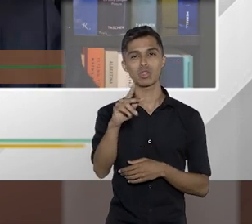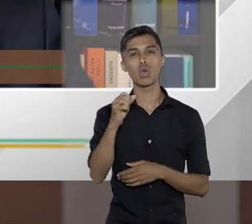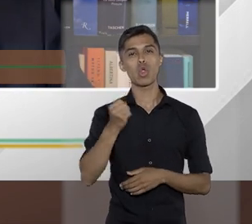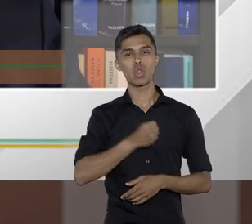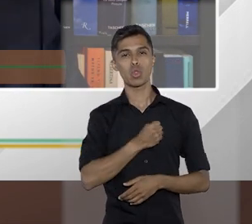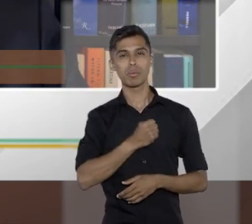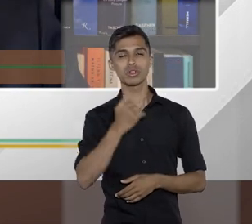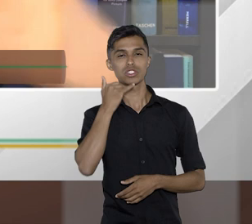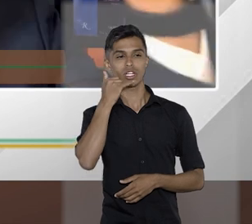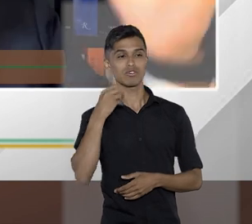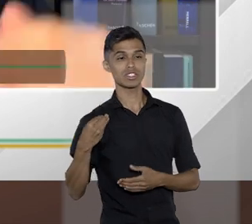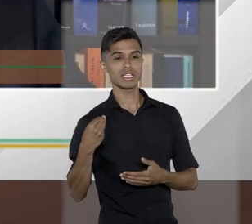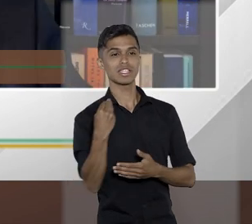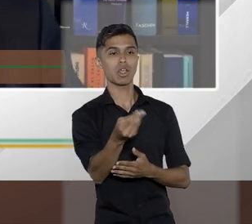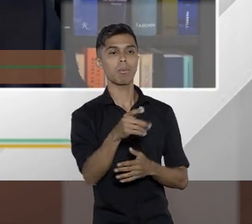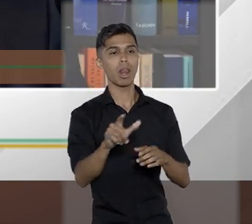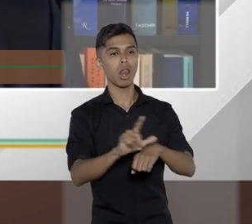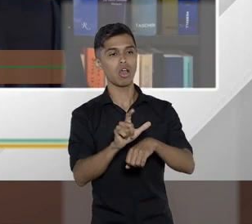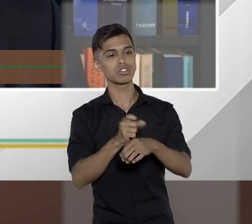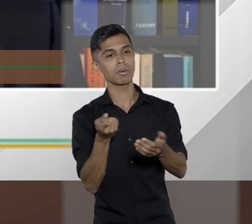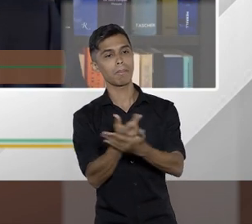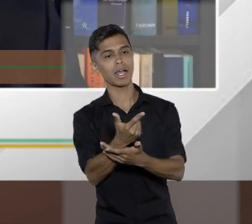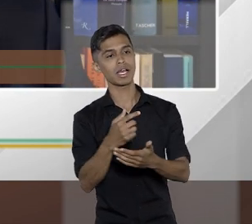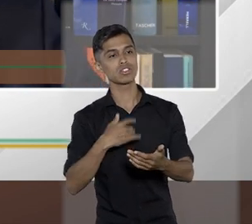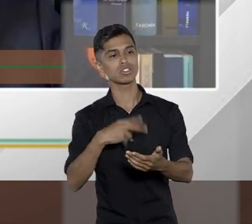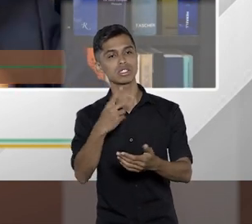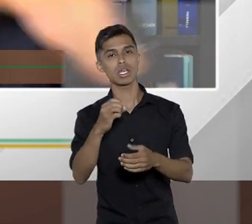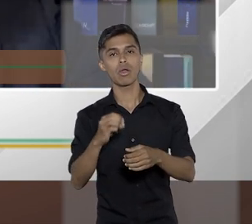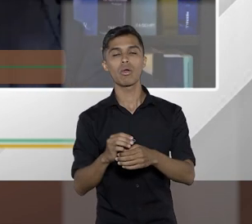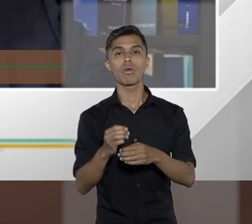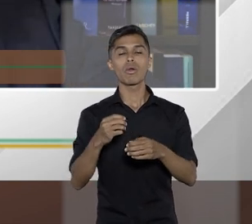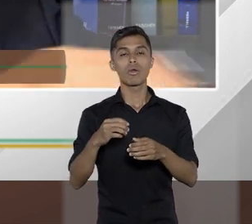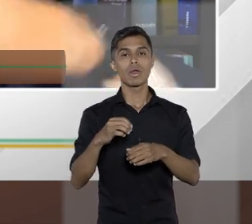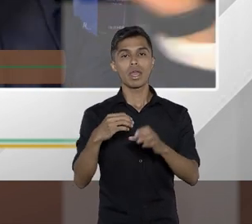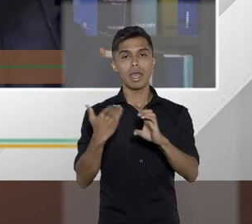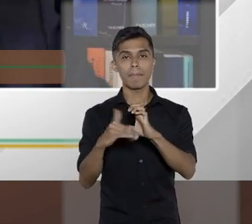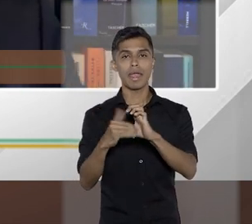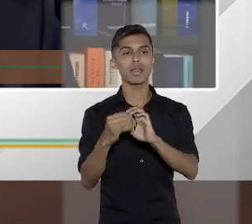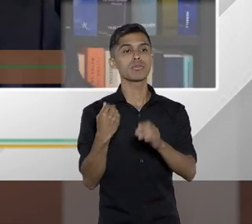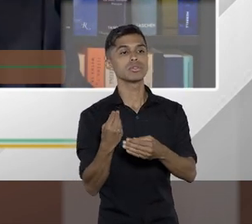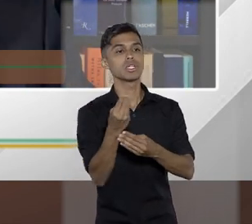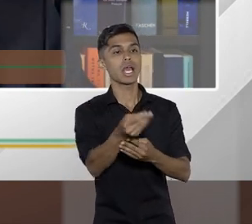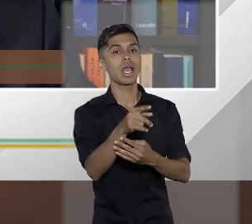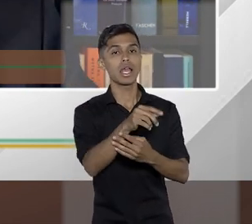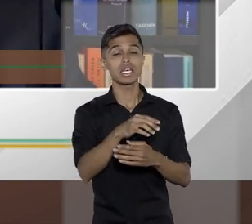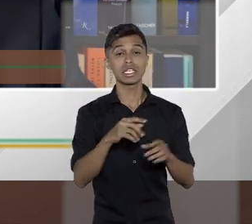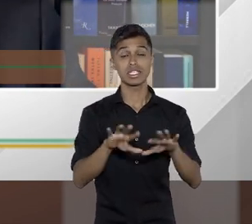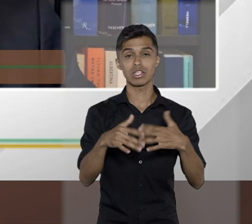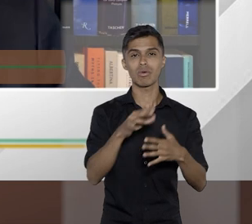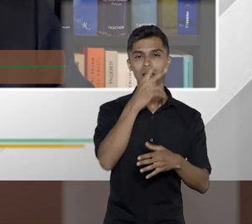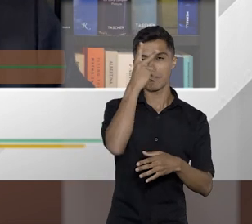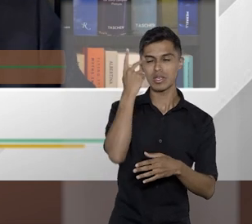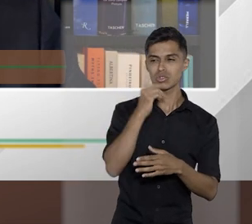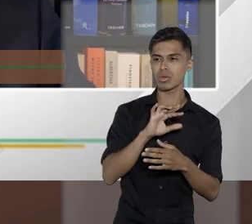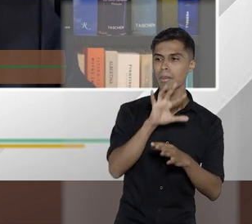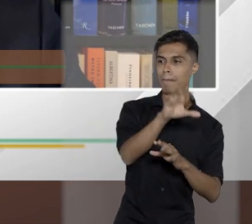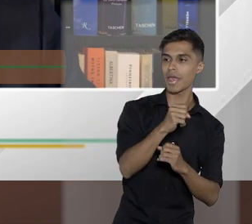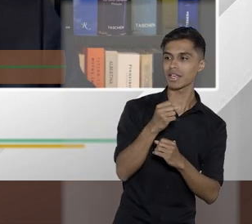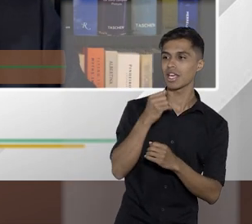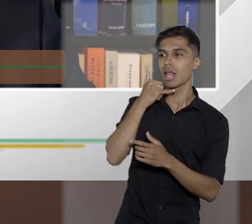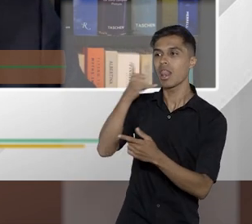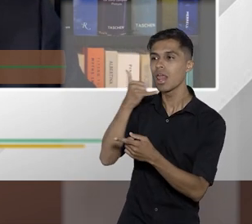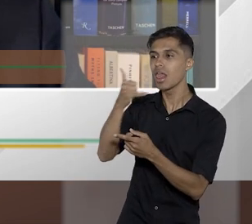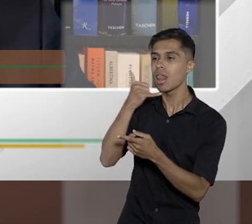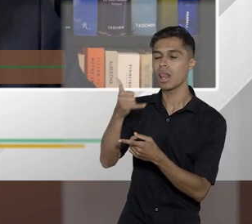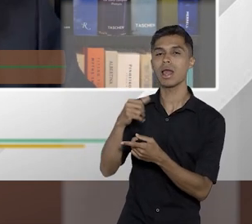seu telefone numa loja que você comprou uma coisa você deixou seu e-mail e recebe assim empresas que você nunca ouviu falar por quê? porque esses dados não